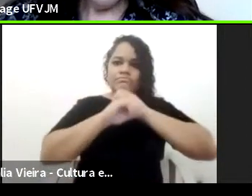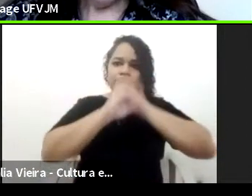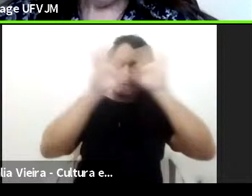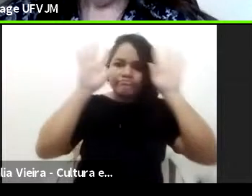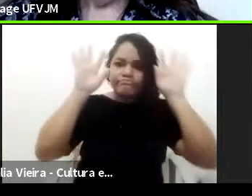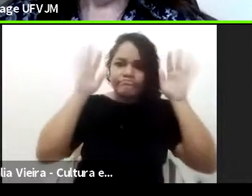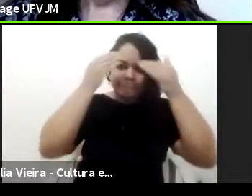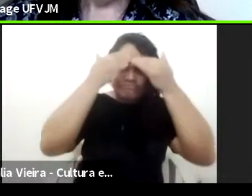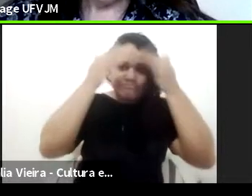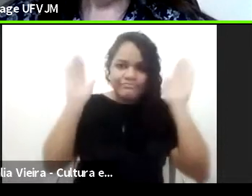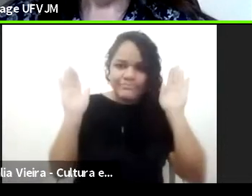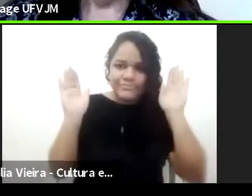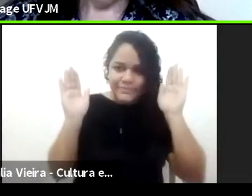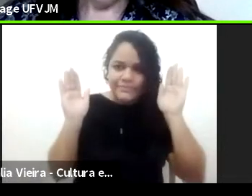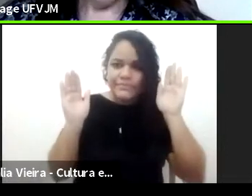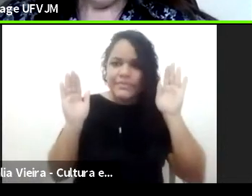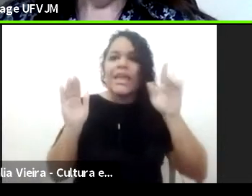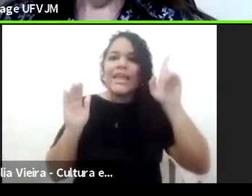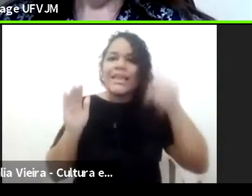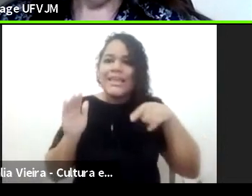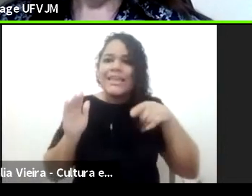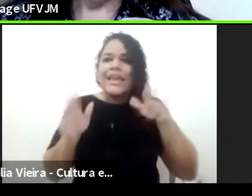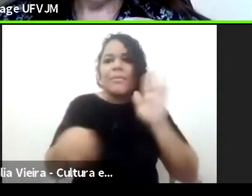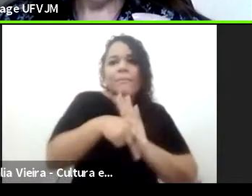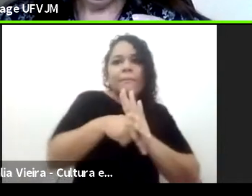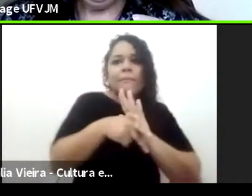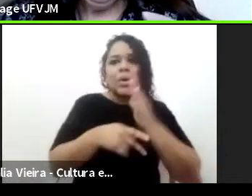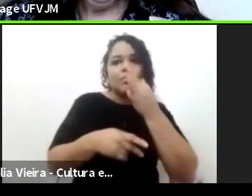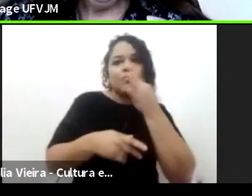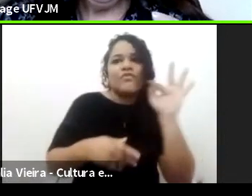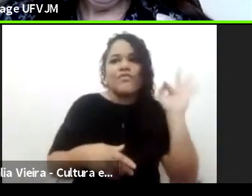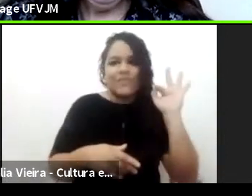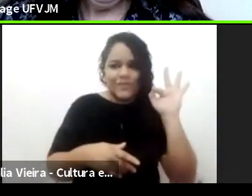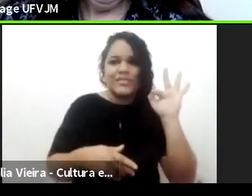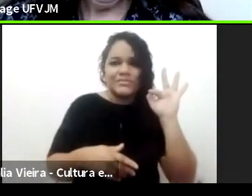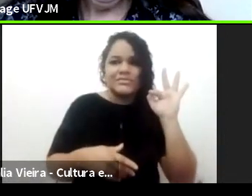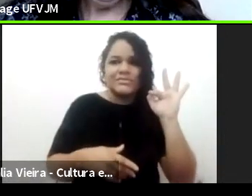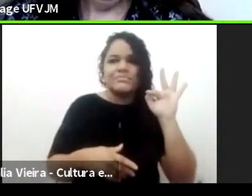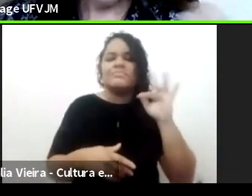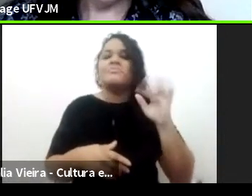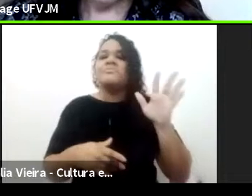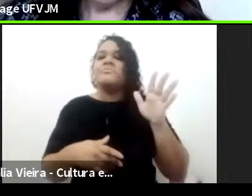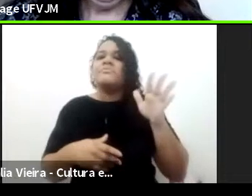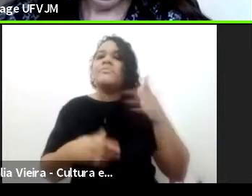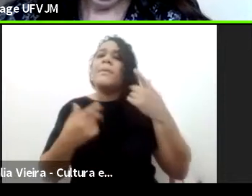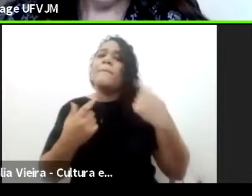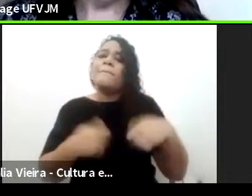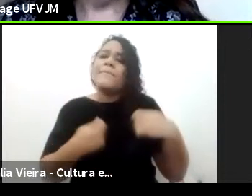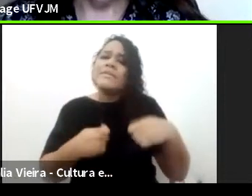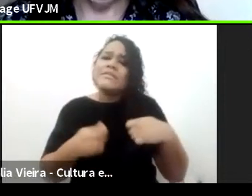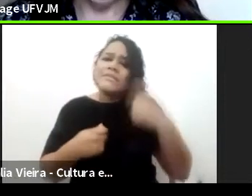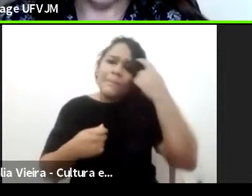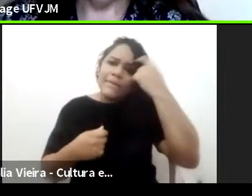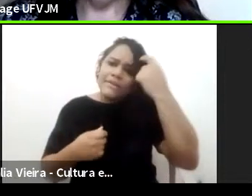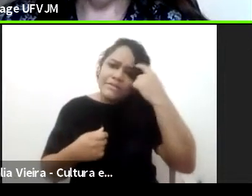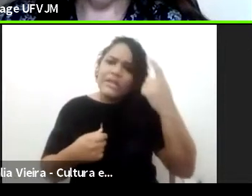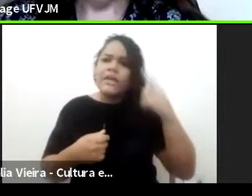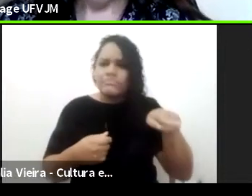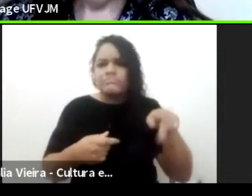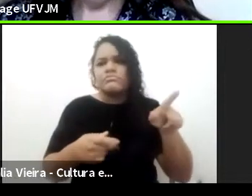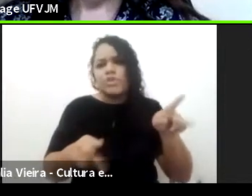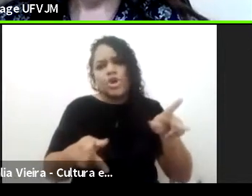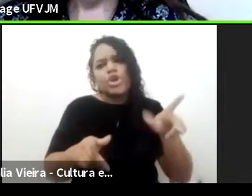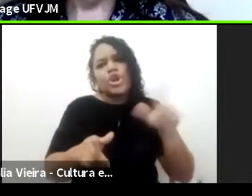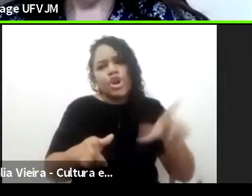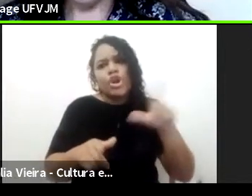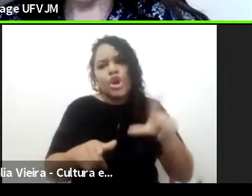francesas, né? A cultura das luzes, lógico, gente tem que pensar nas suas apropriações locais, né?